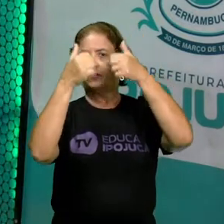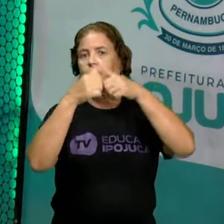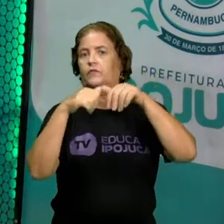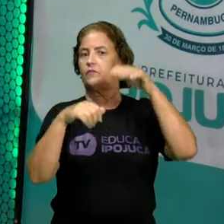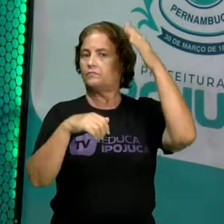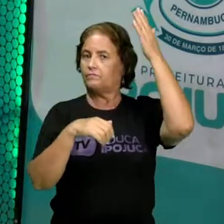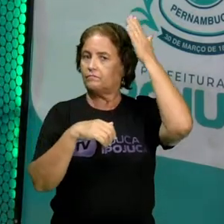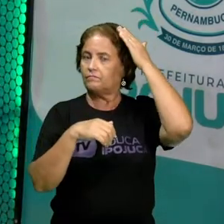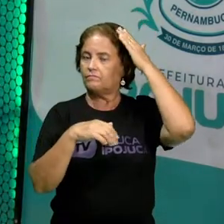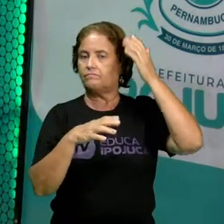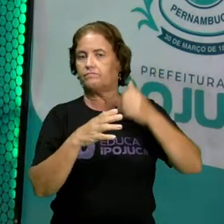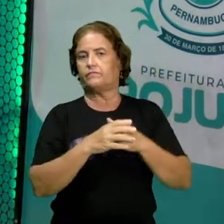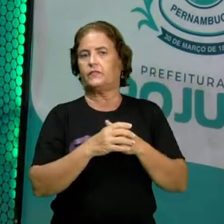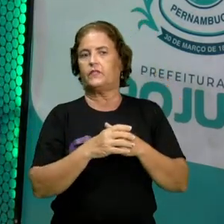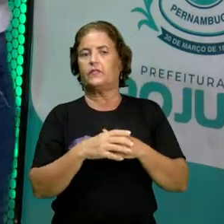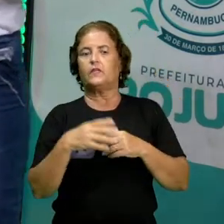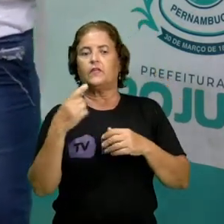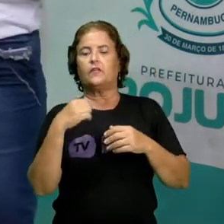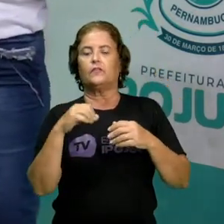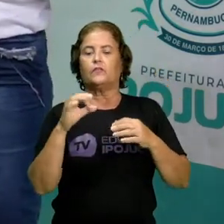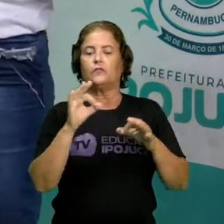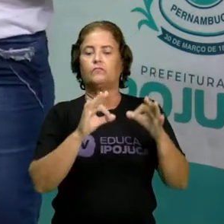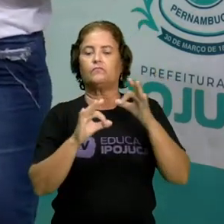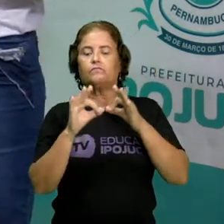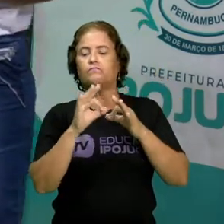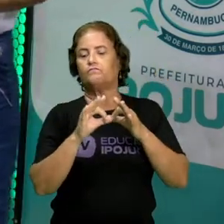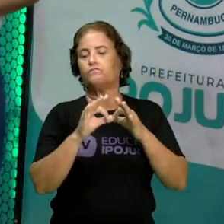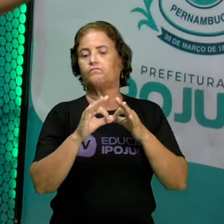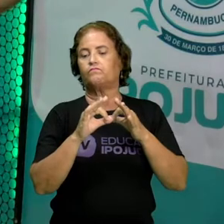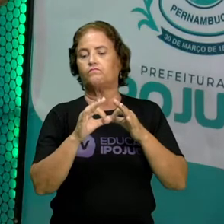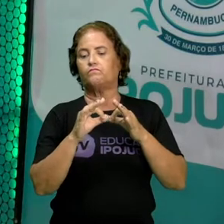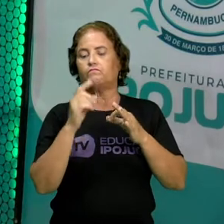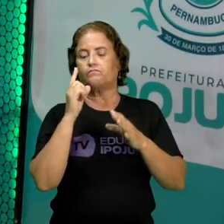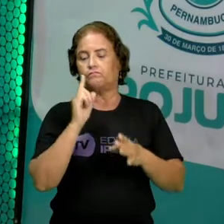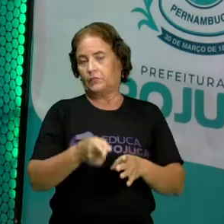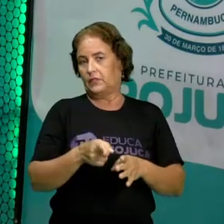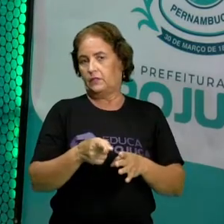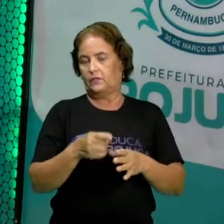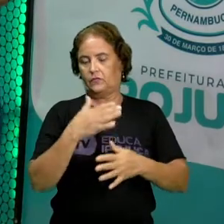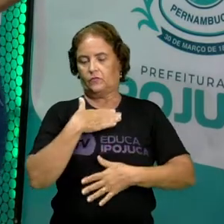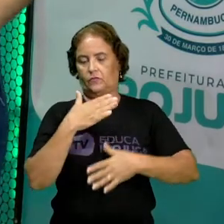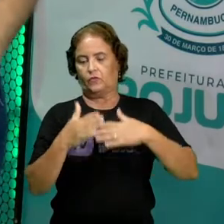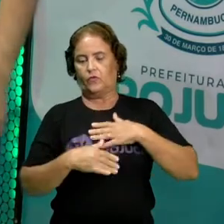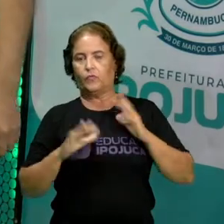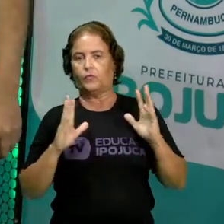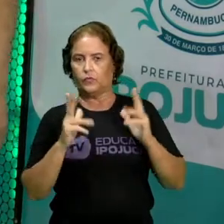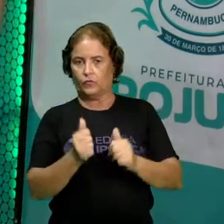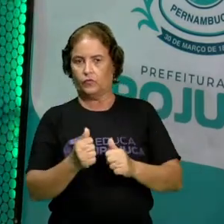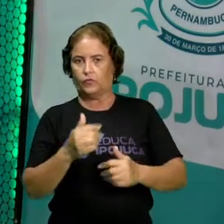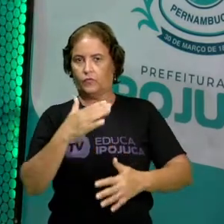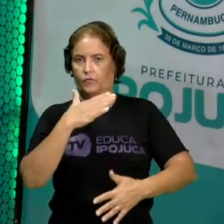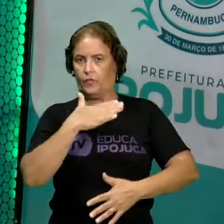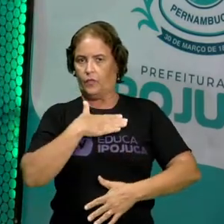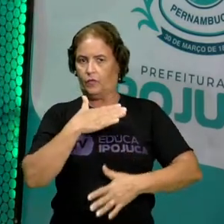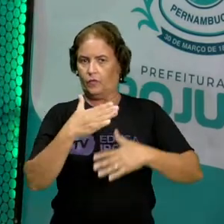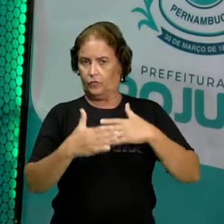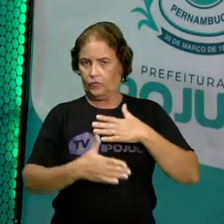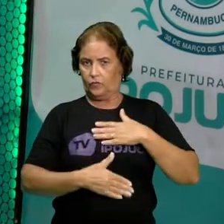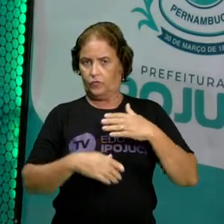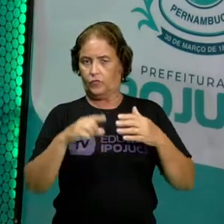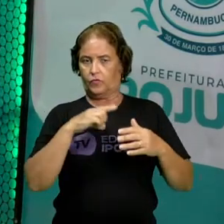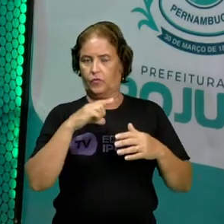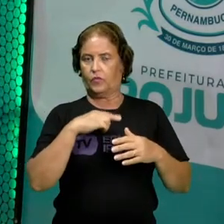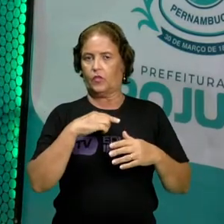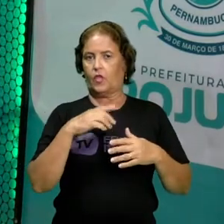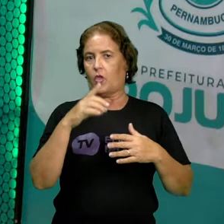O tronco, ele é formado pelo pescoço, pelo peito e também pela barriga.